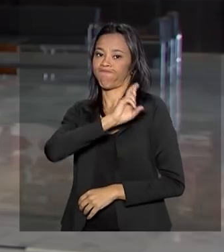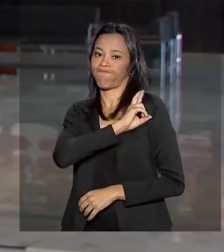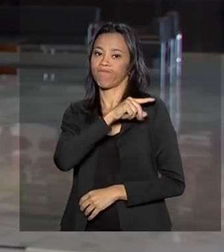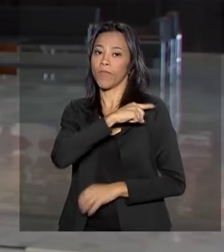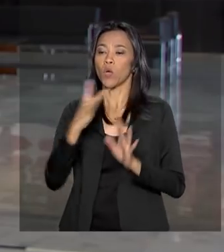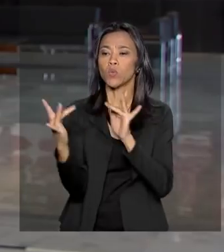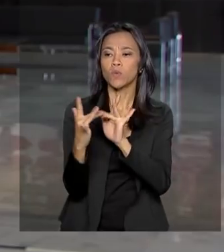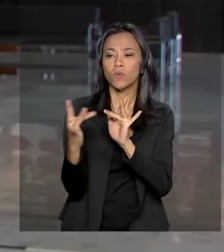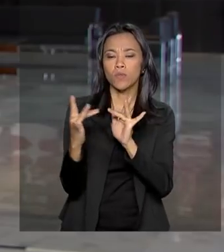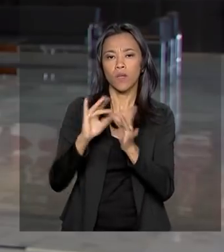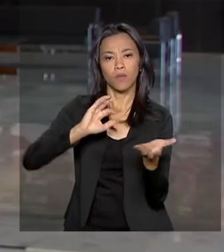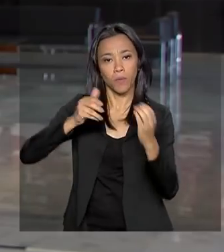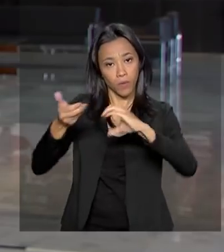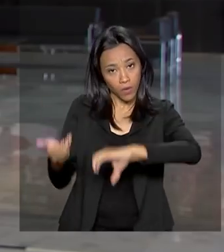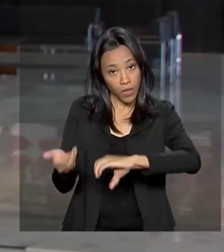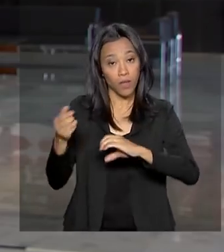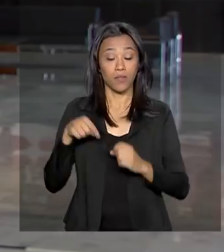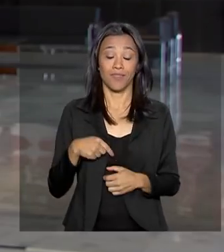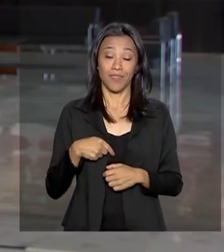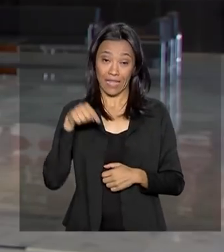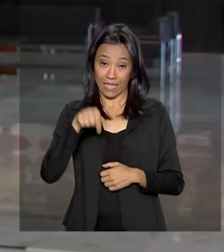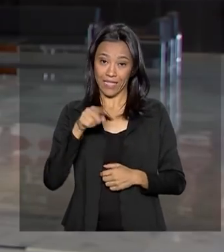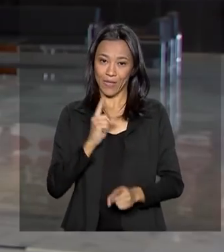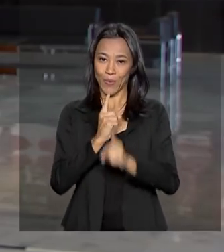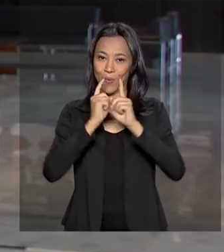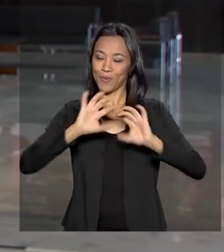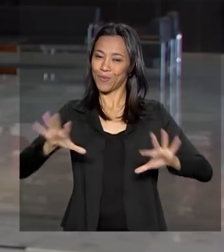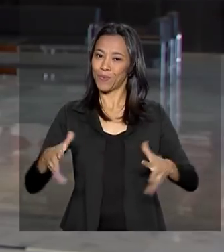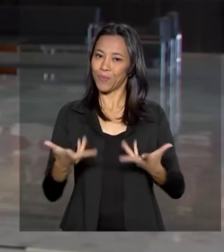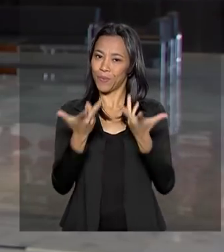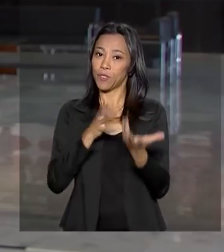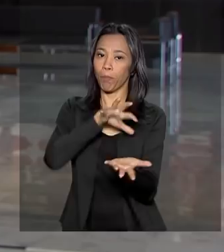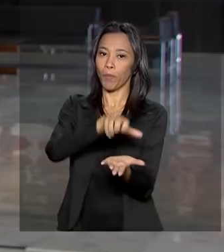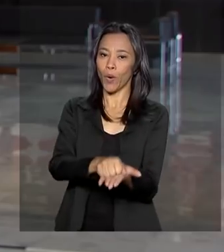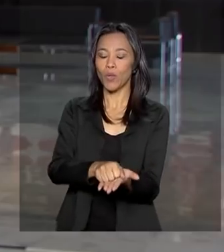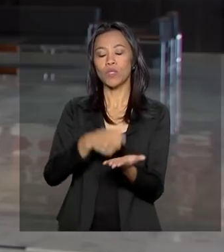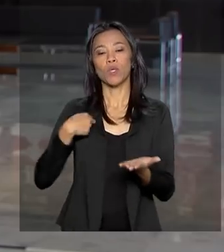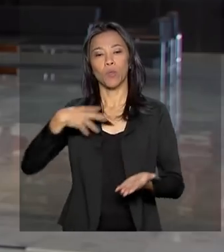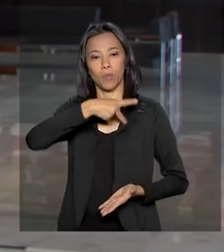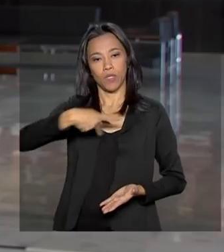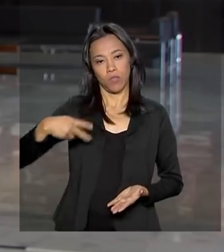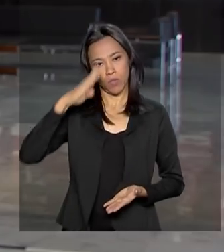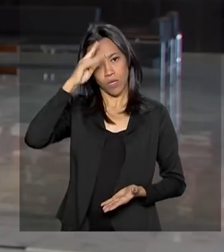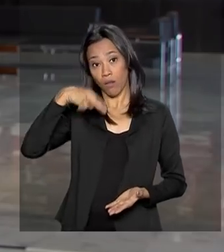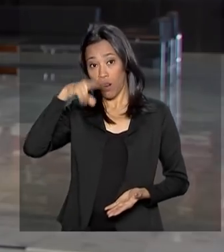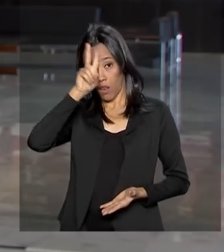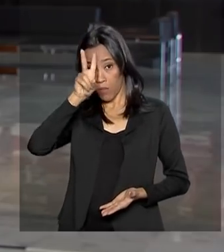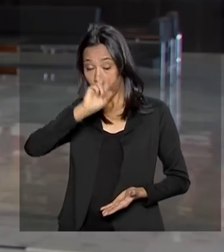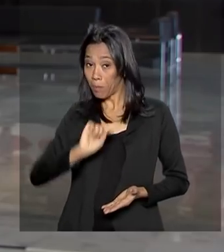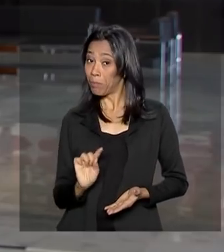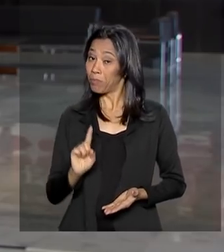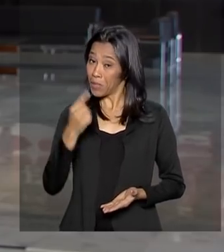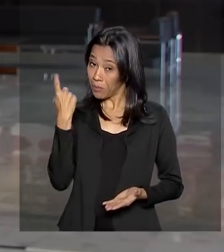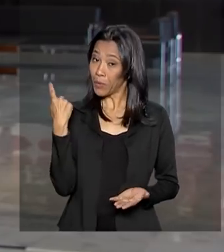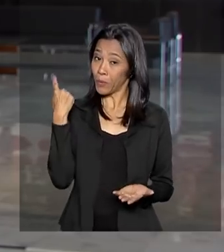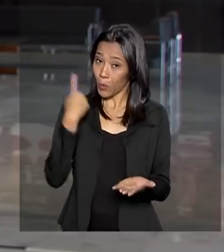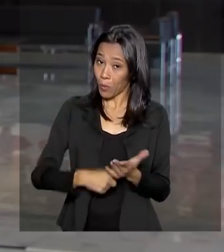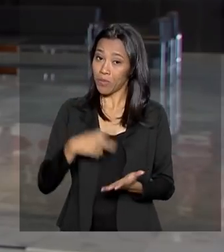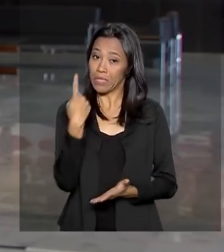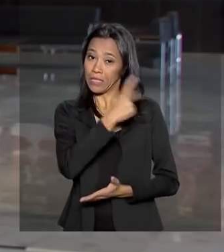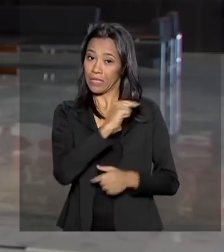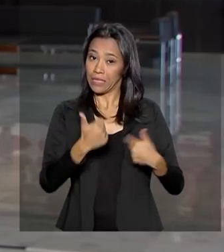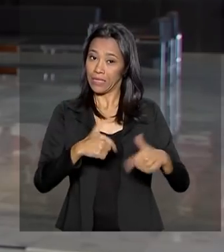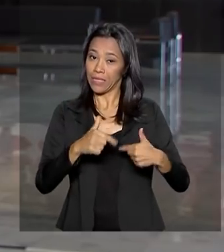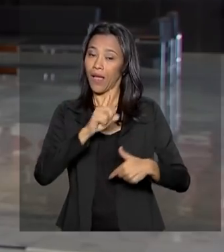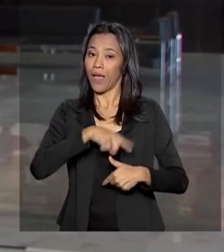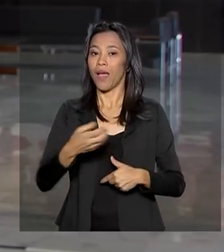Congresso Nacional. Durante a cerimônia de posse, o presidente Jair Bolsonaro lembrou que uma das primeiras missões do ministro Ramos é a